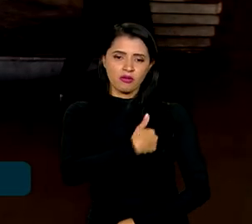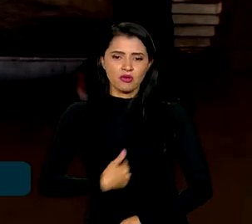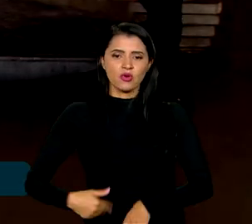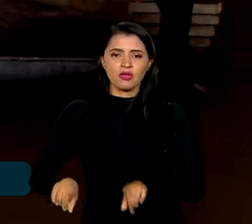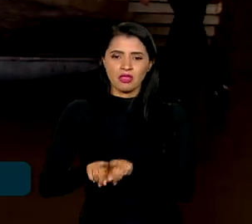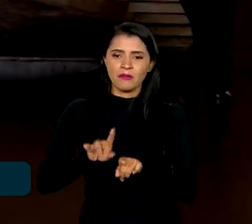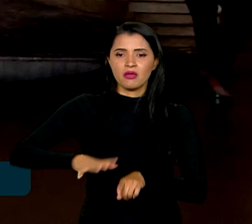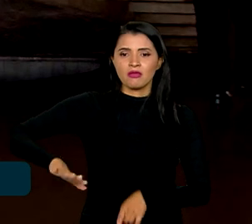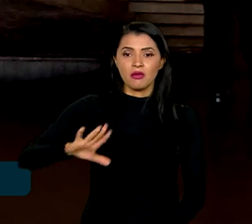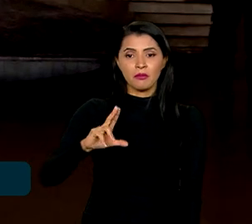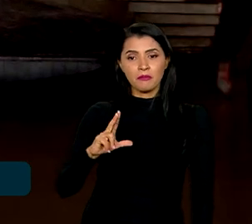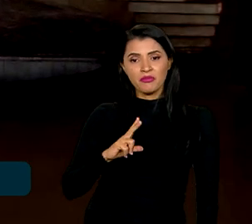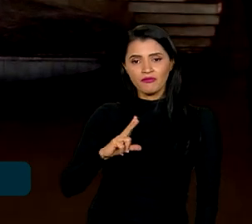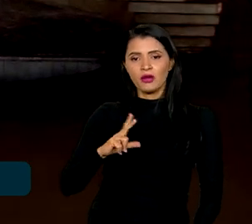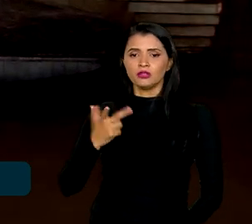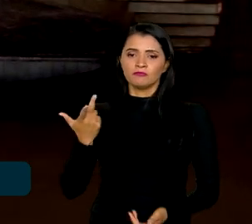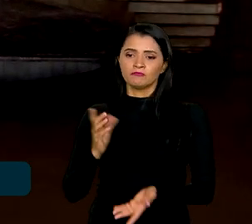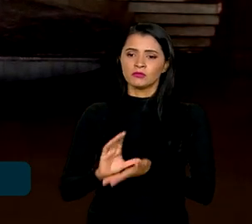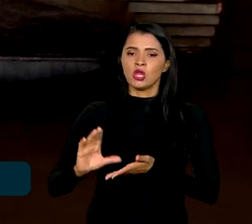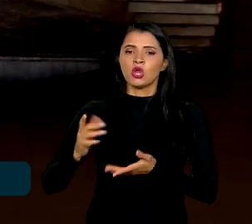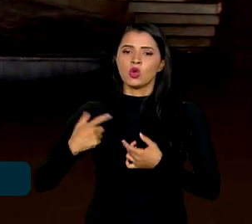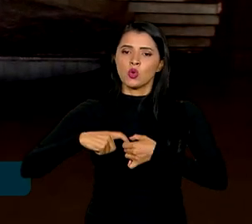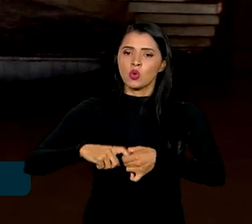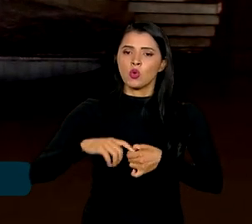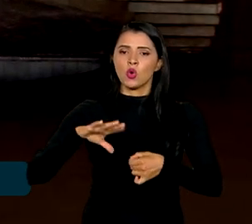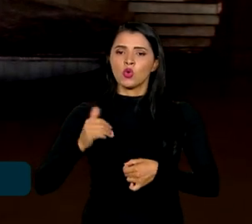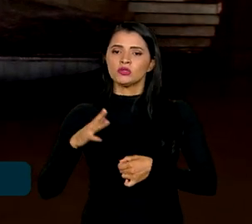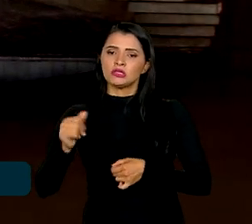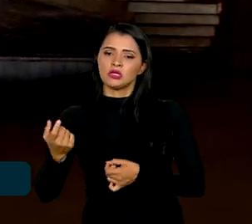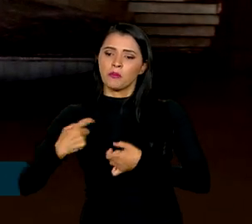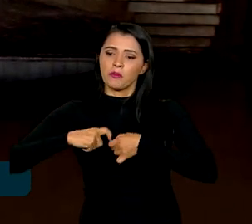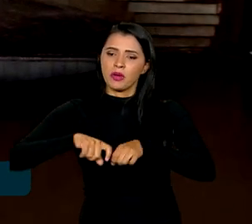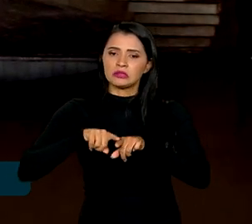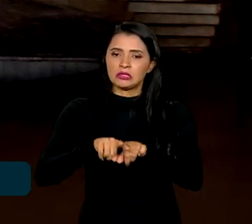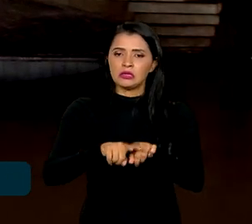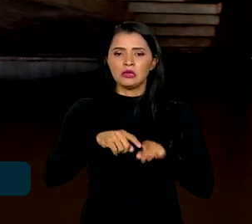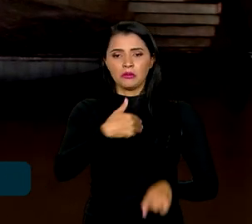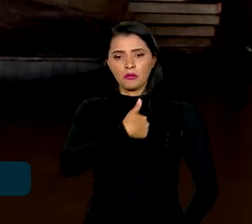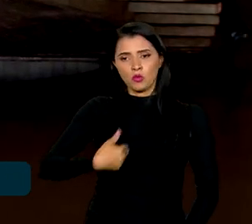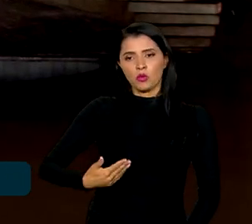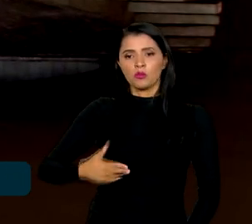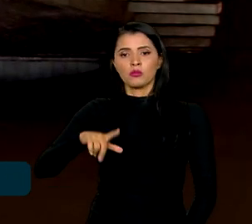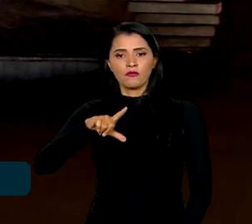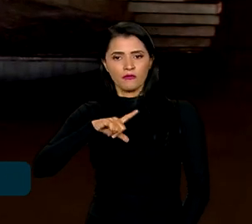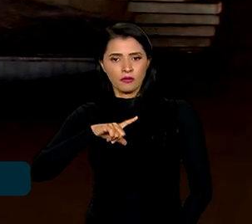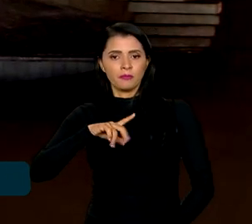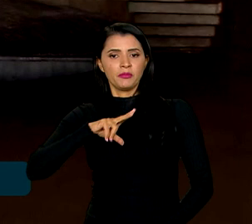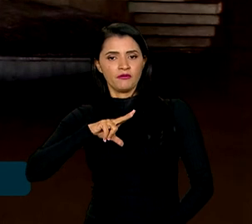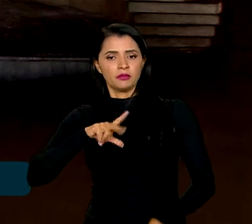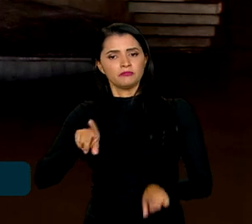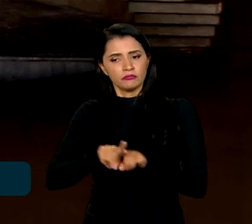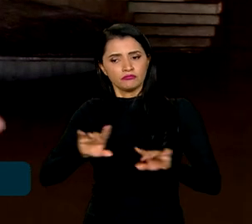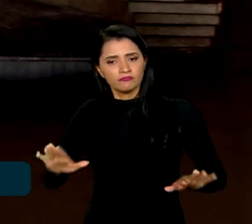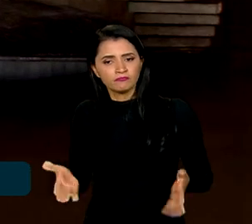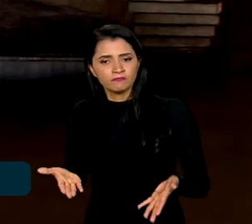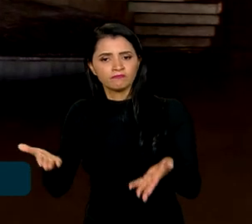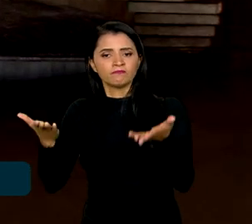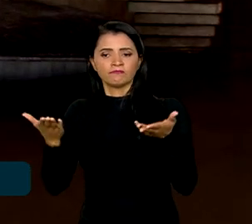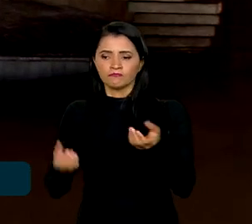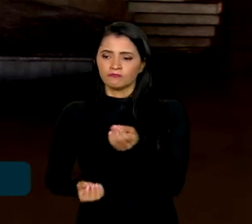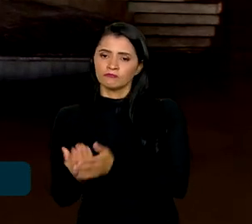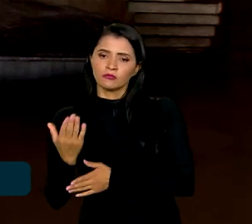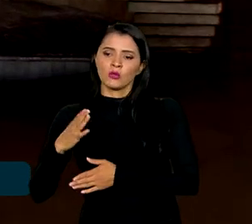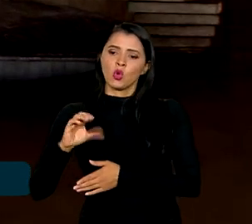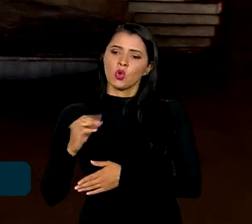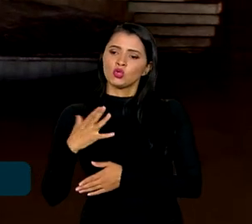privado, por meio de concessões e parcerias público-privadas. O governo também quer estimular a formação de consórcios com